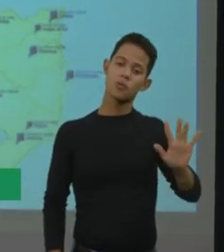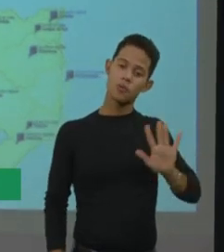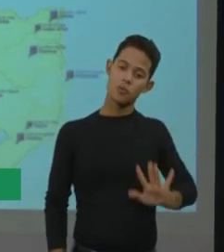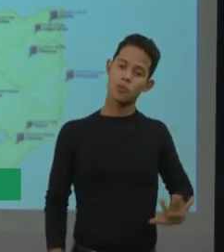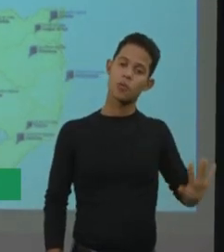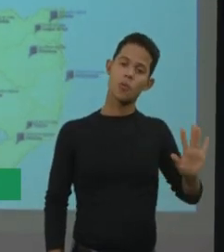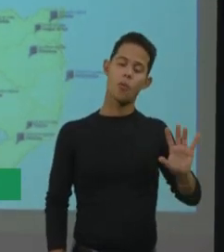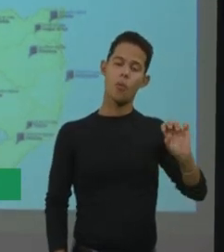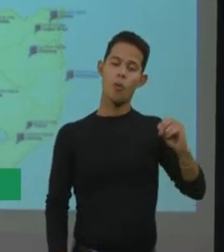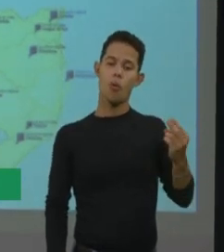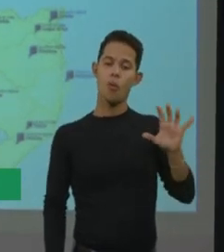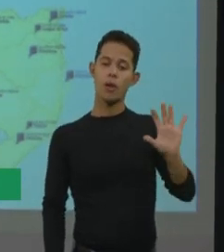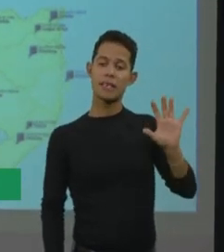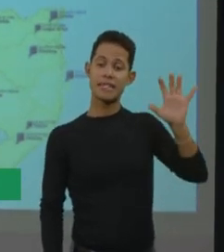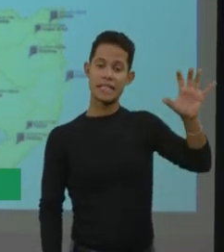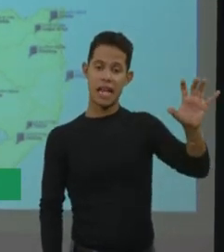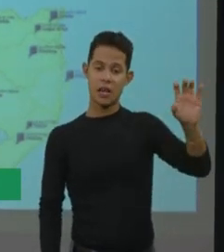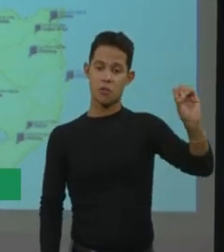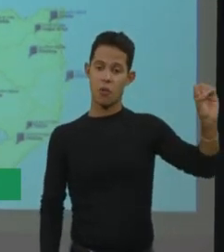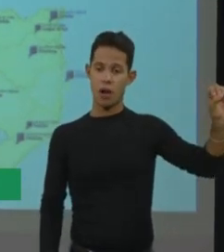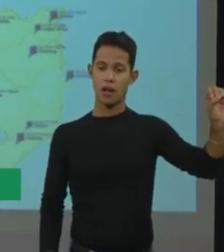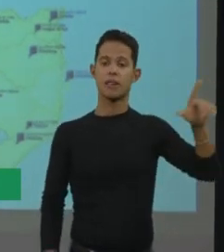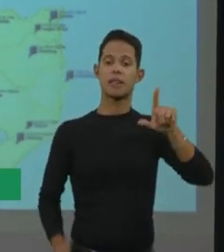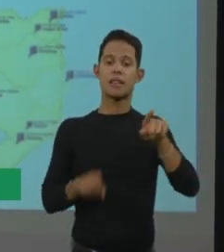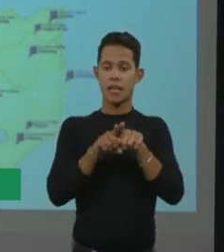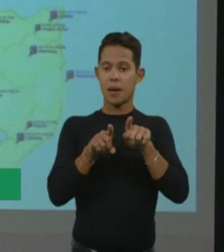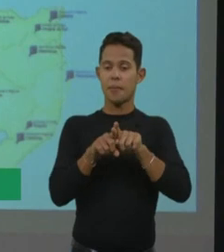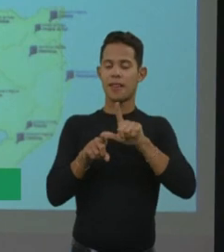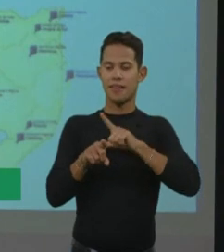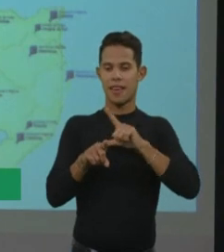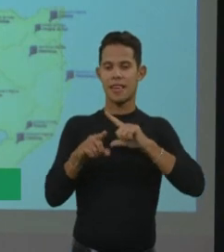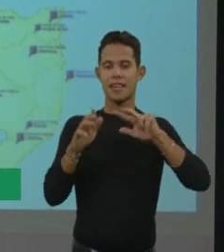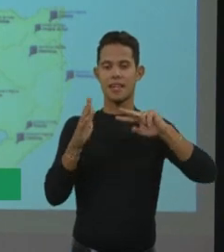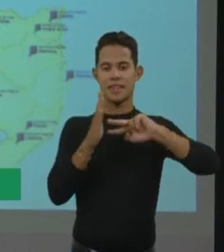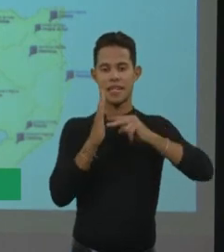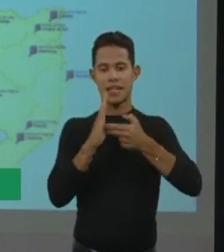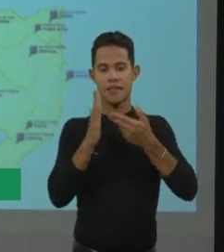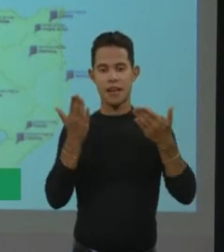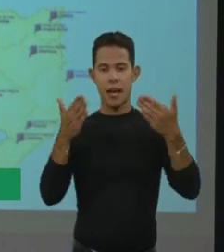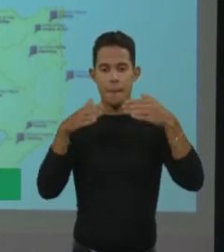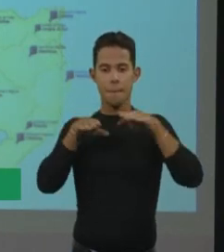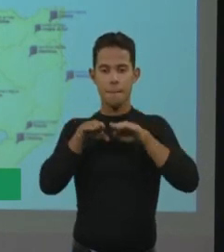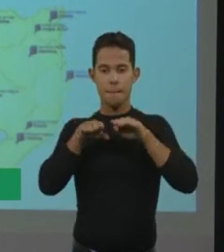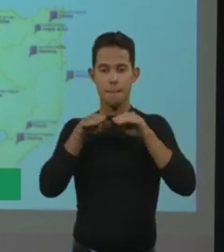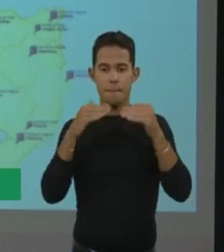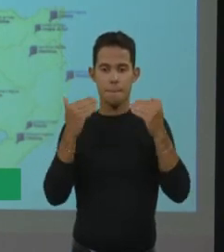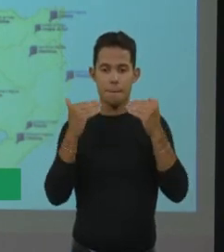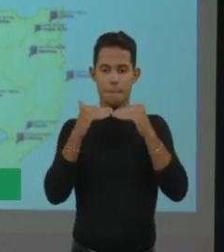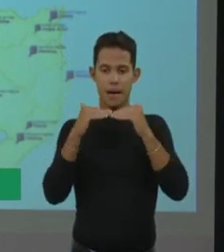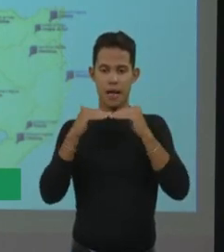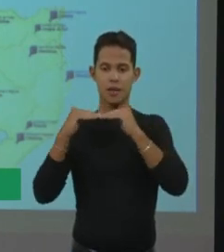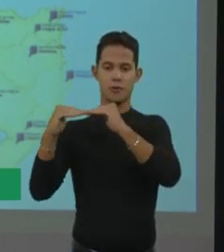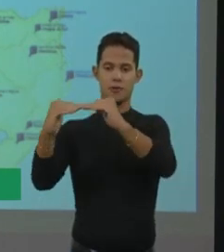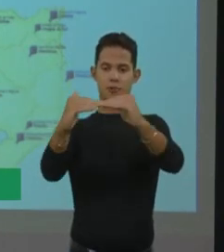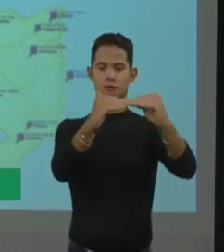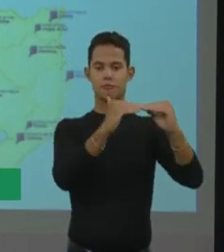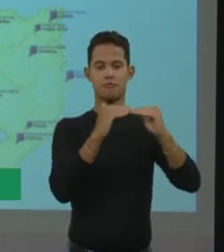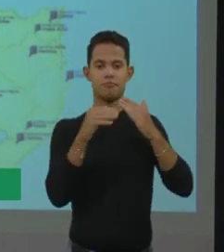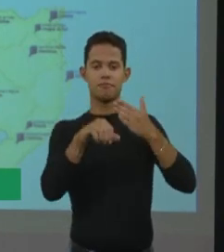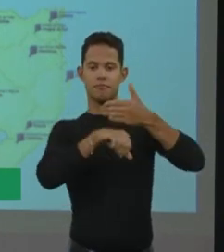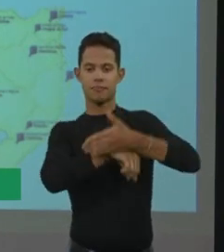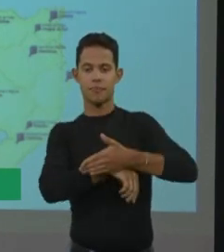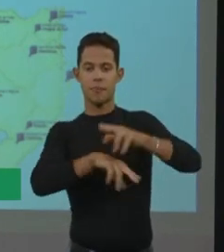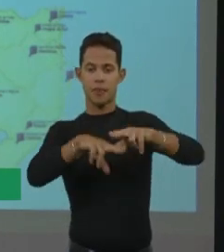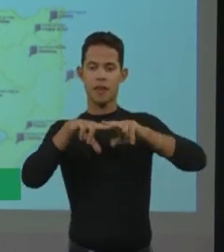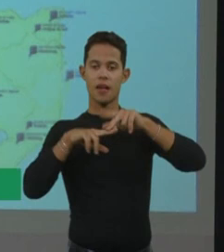sudeste, centro-oeste, também tem. Então, isso é para padronizar o acesso. E, por isso, que é bem importante essa atualização do